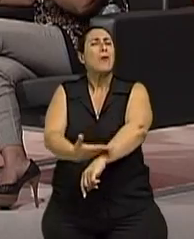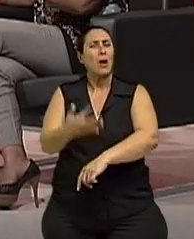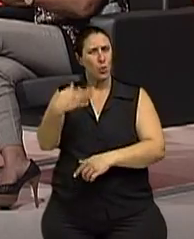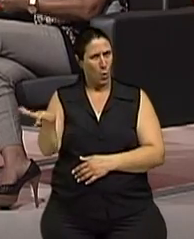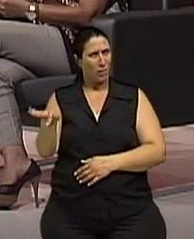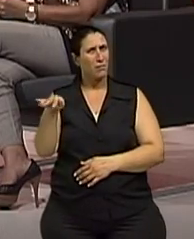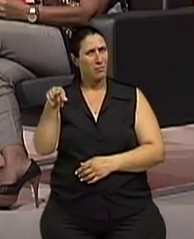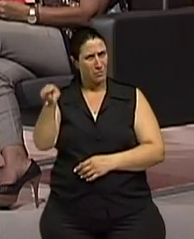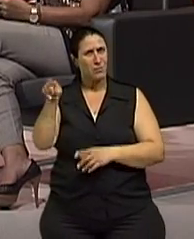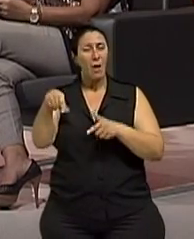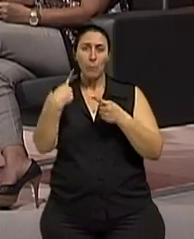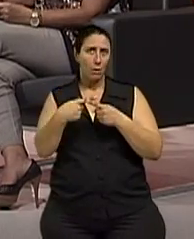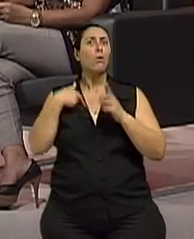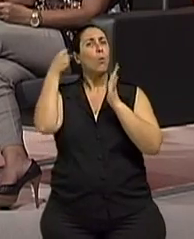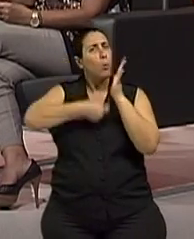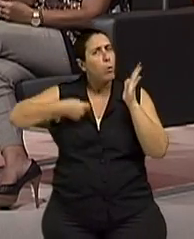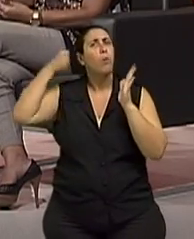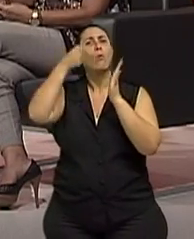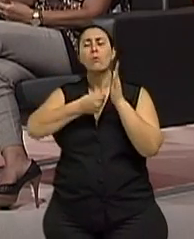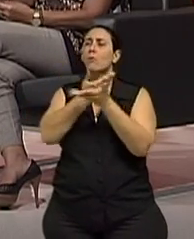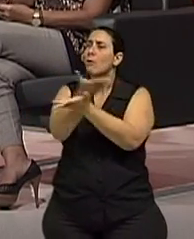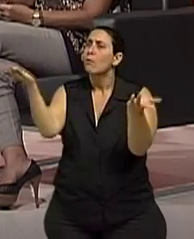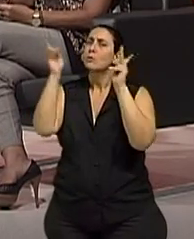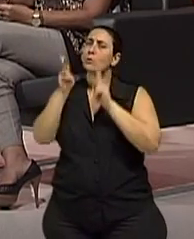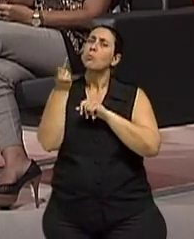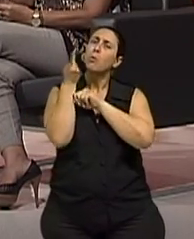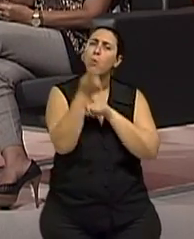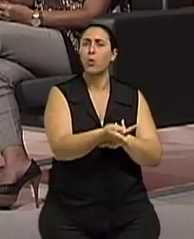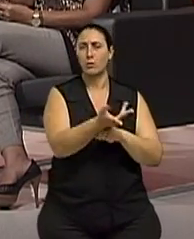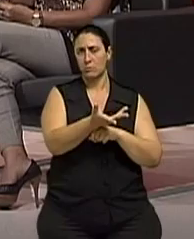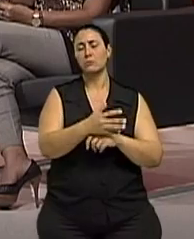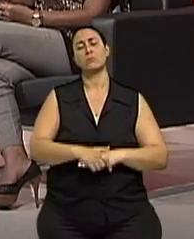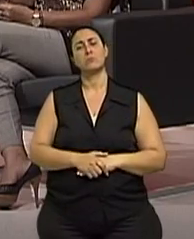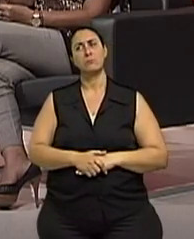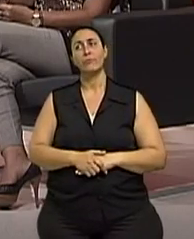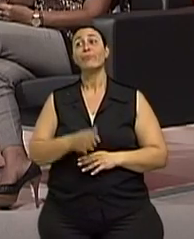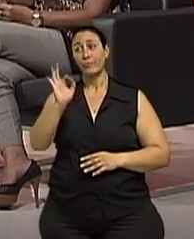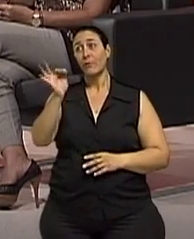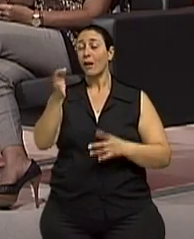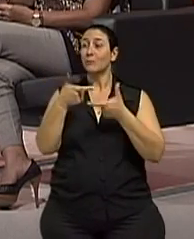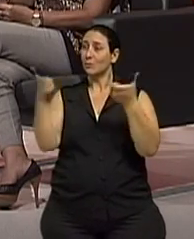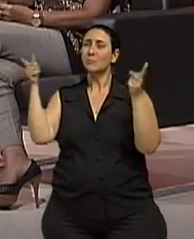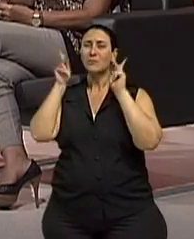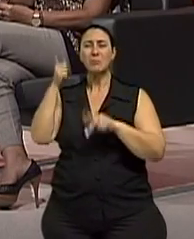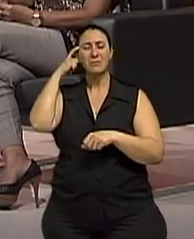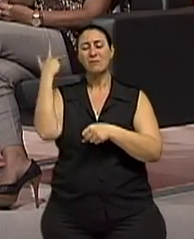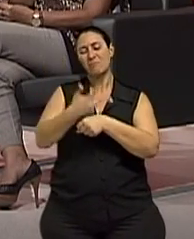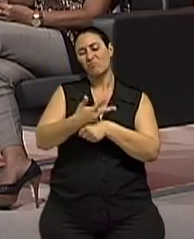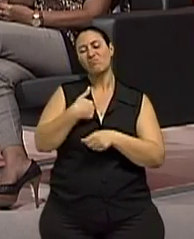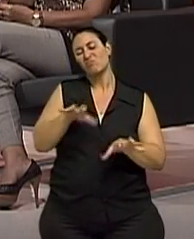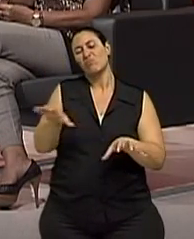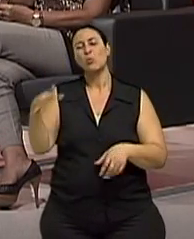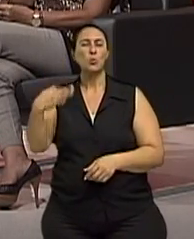fale para eles, que eu luto aqui no programa para que as pessoas busquem. Eles se acostumam com a dor e acham que a idade, às vezes, pode ser